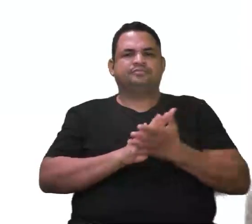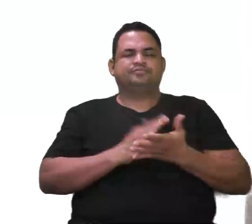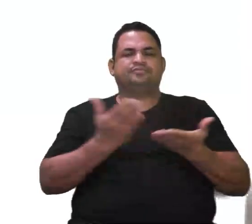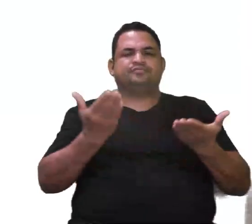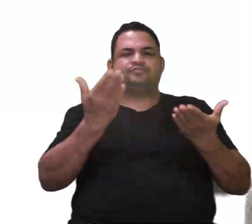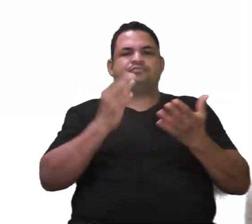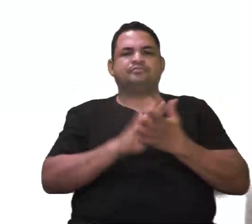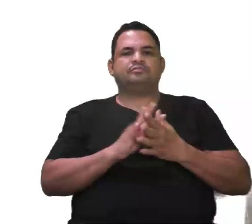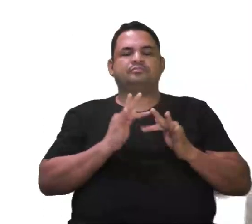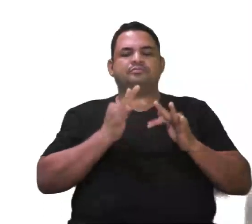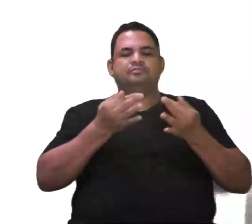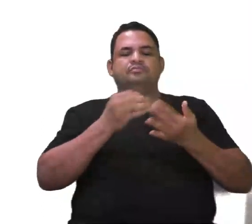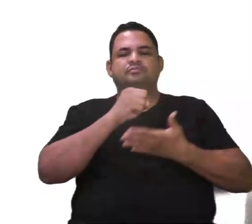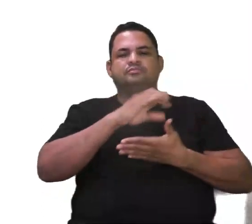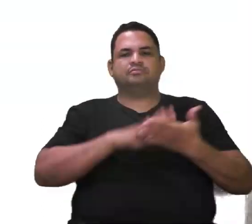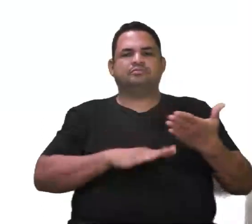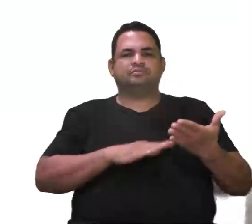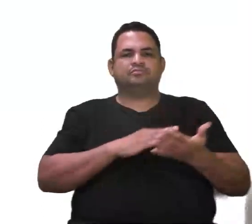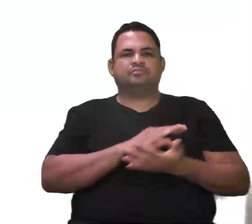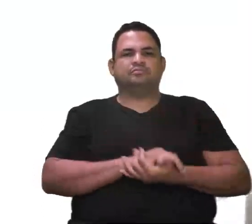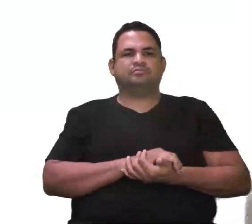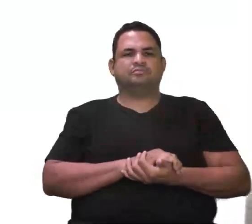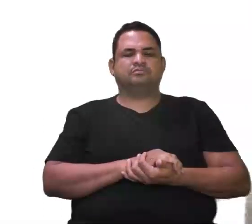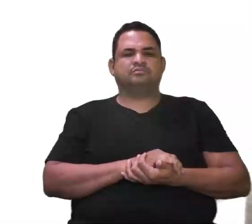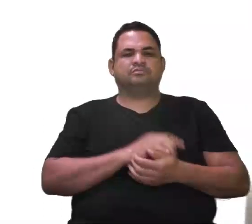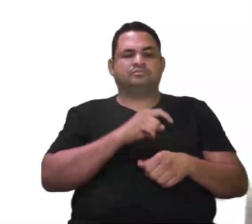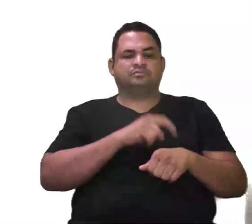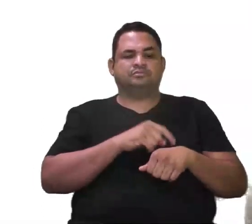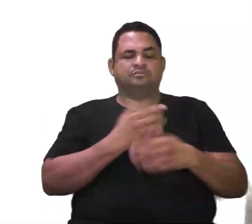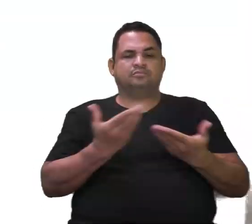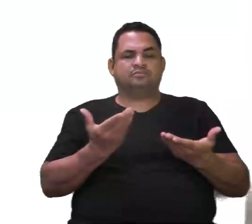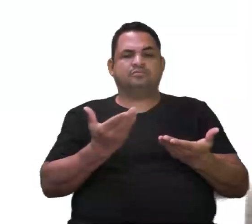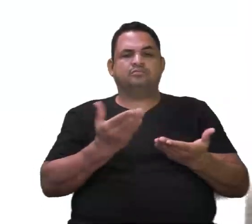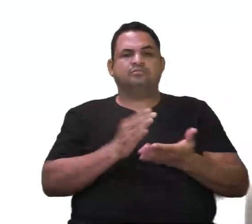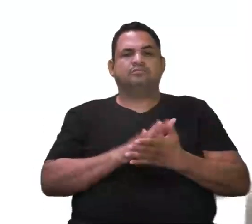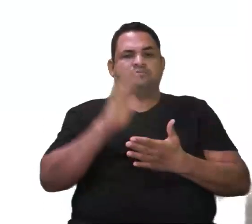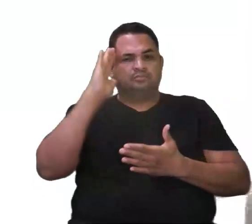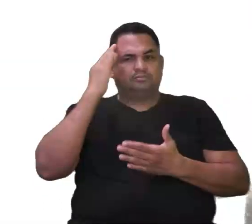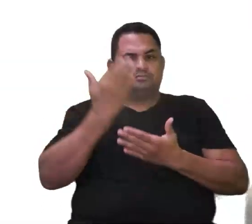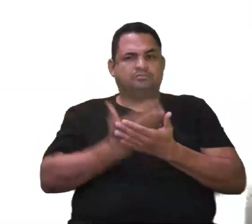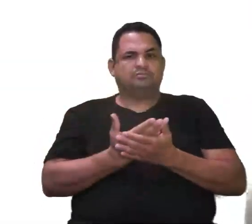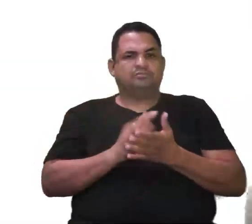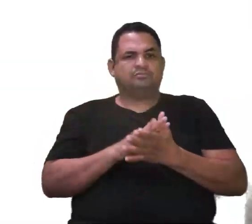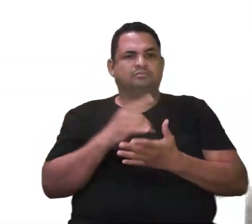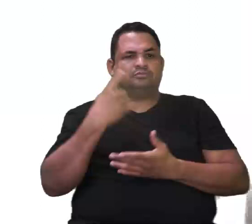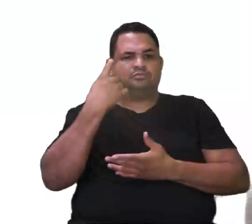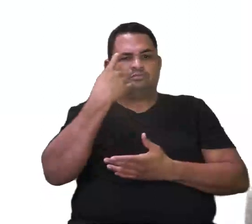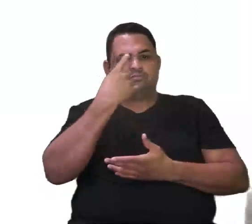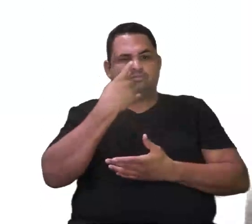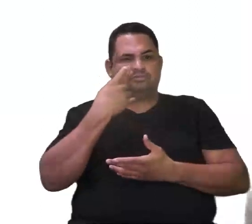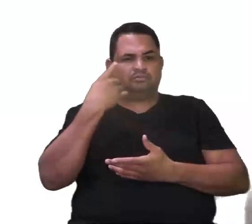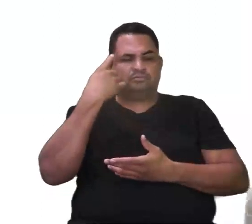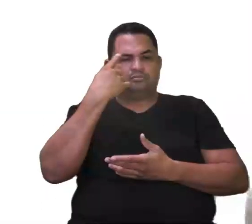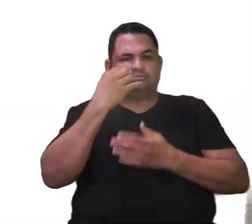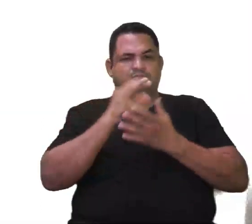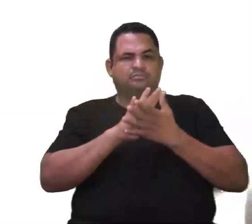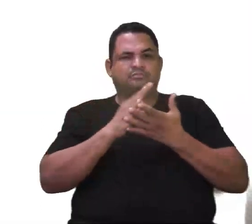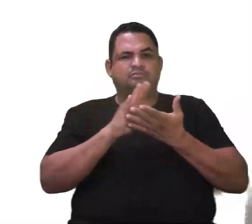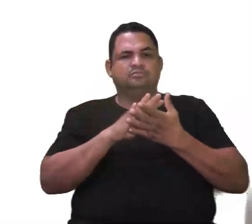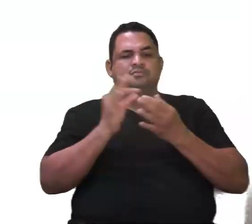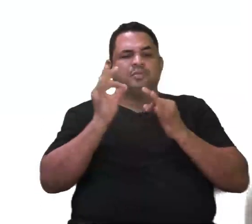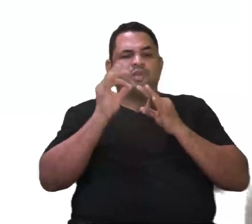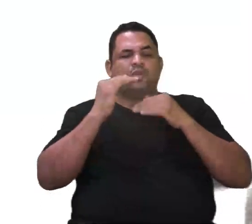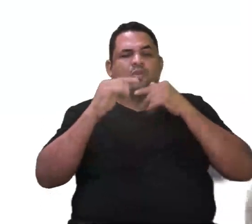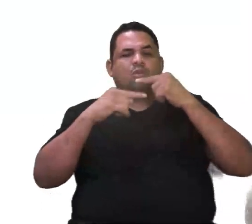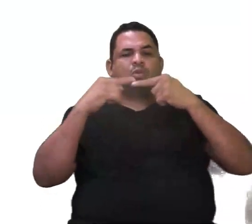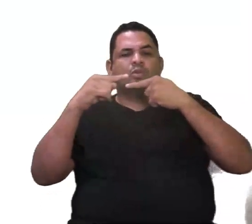E a última questão nesse momento. Acredita-se que os olhos evoluíram de